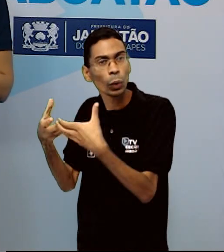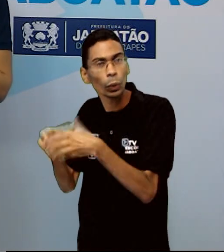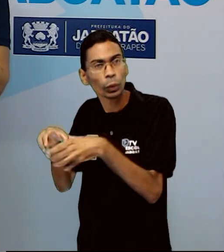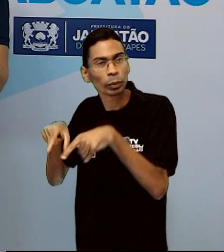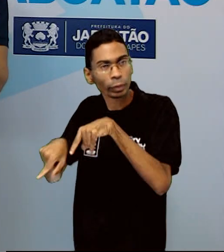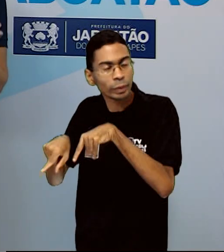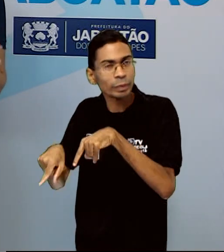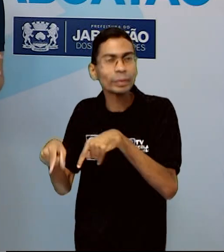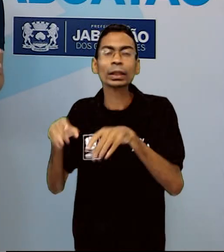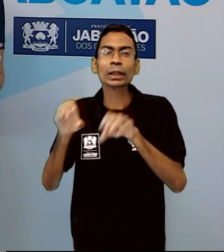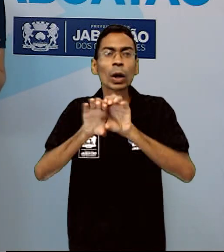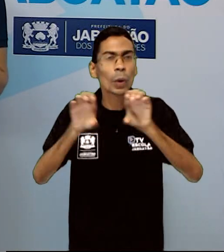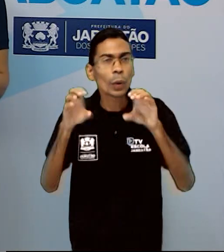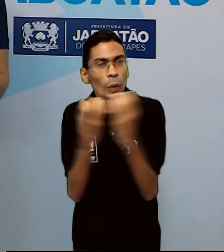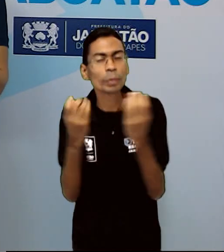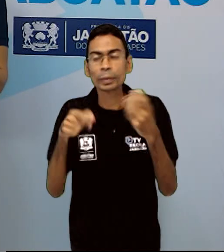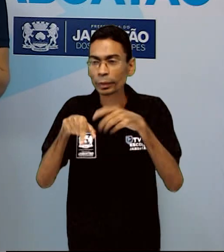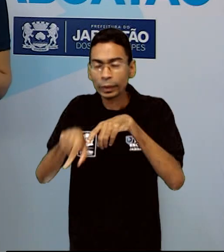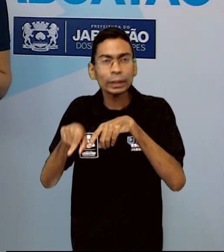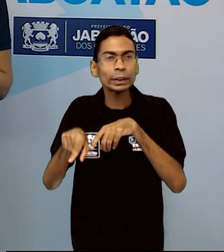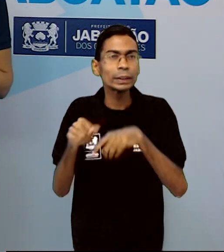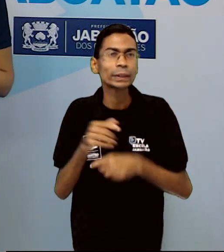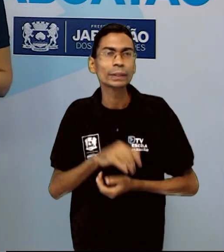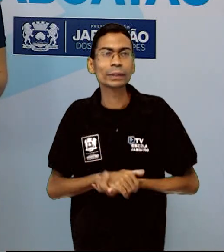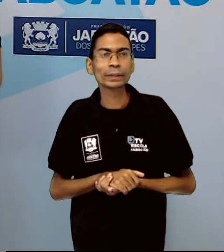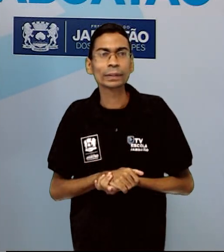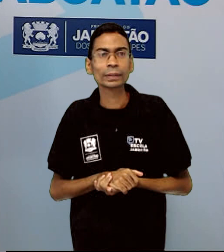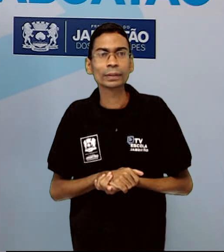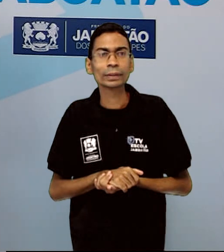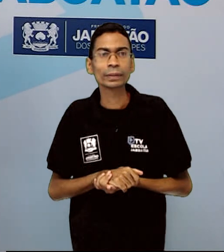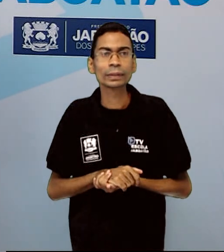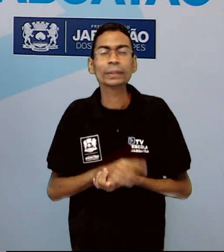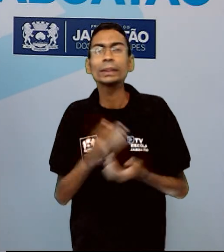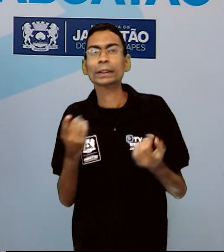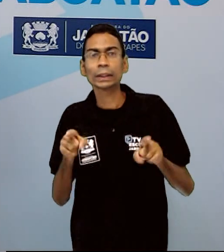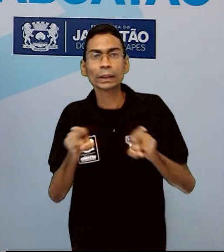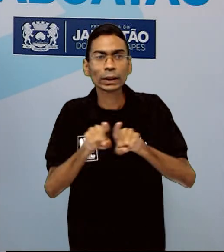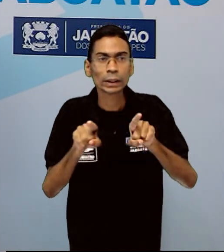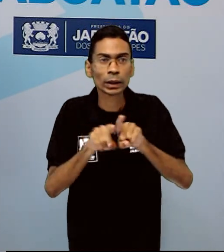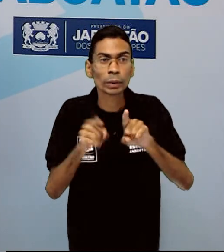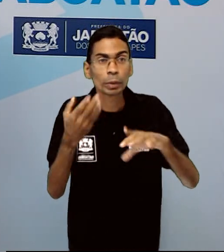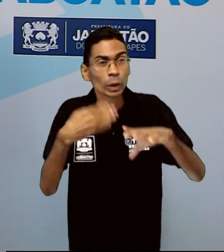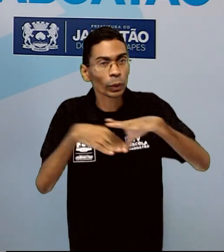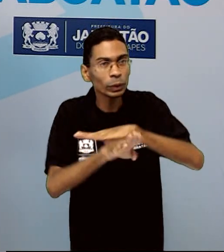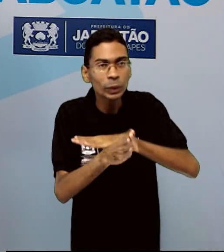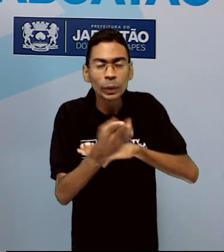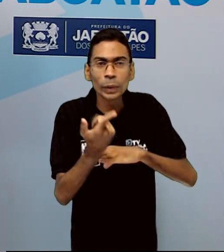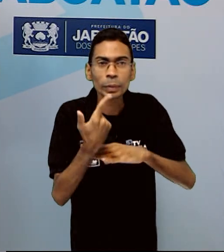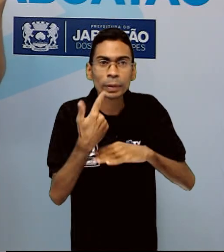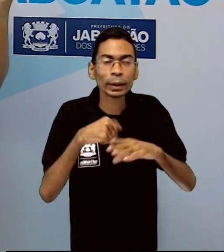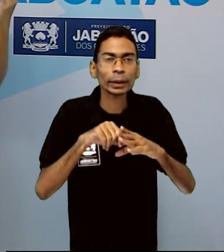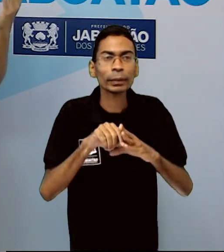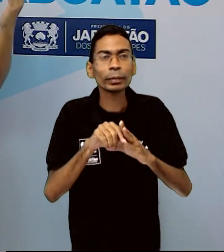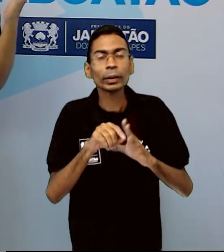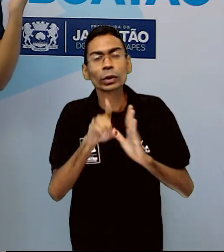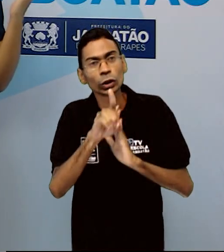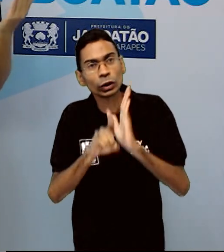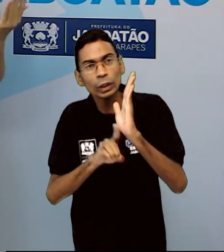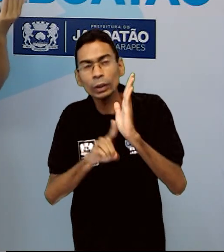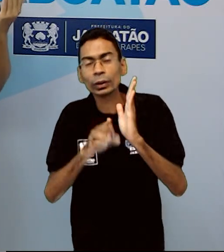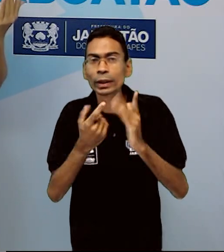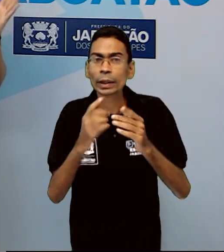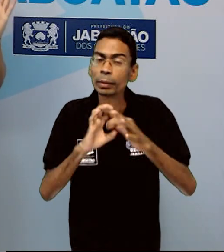imposta por lei, pela moral, pelos usos e costumes, ou simplesmente pela própria